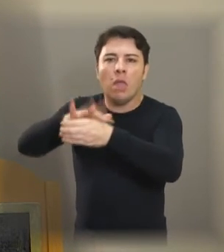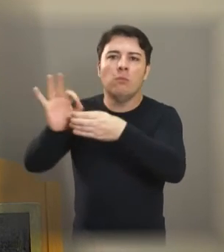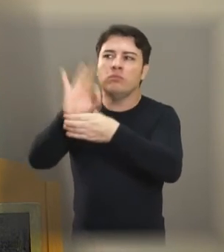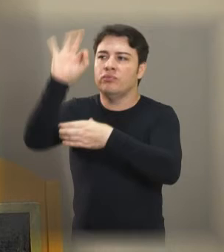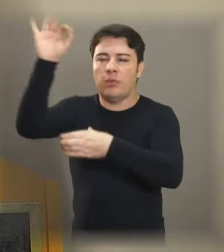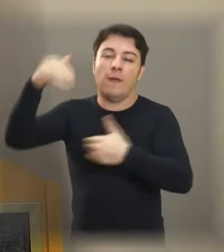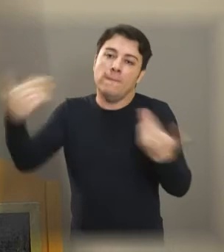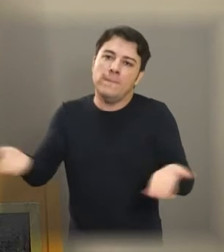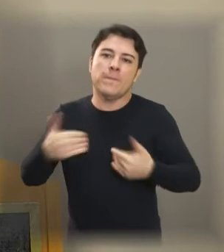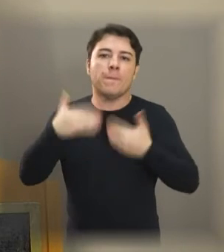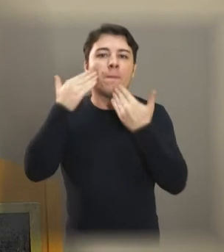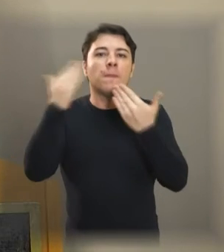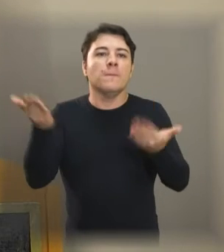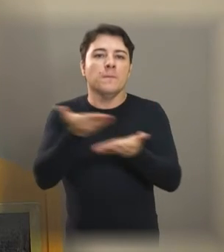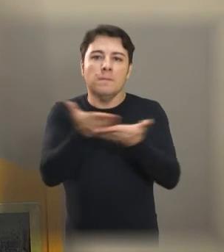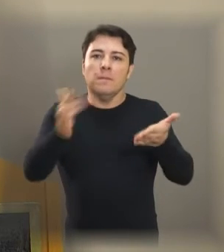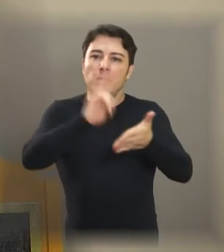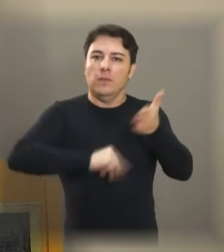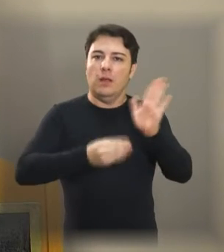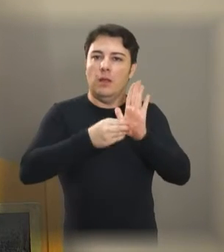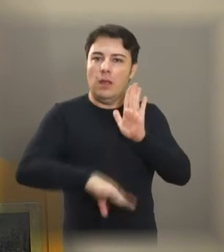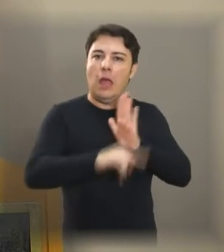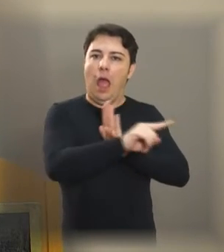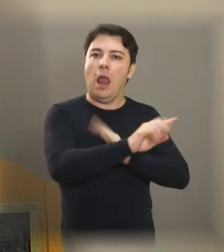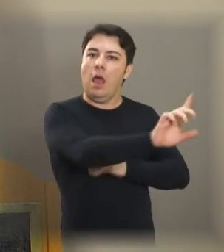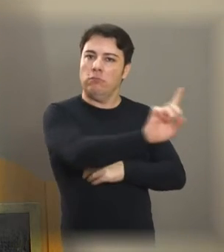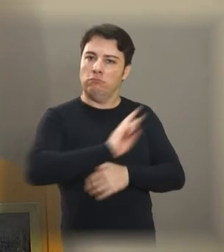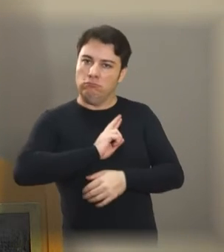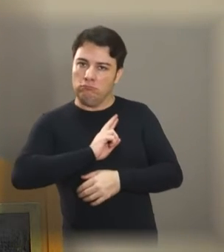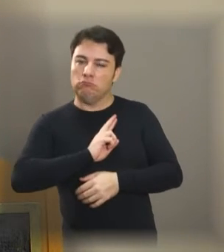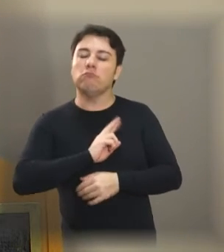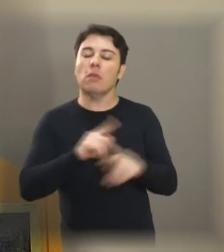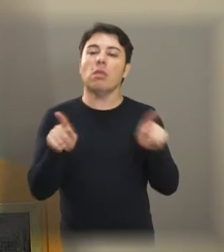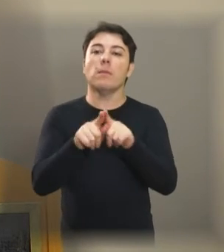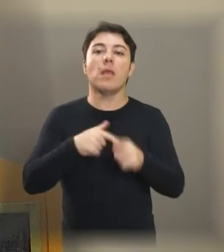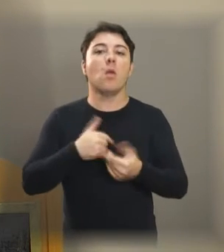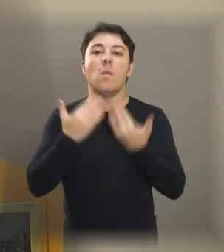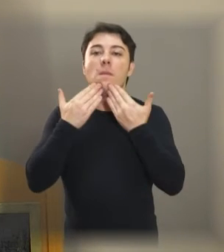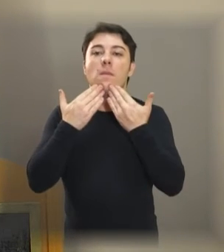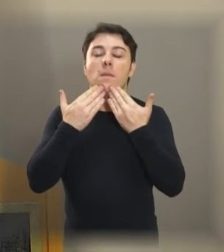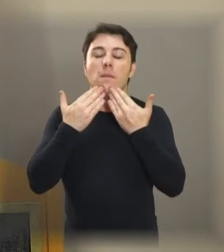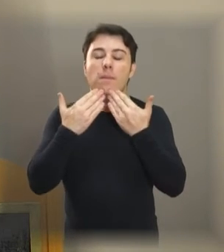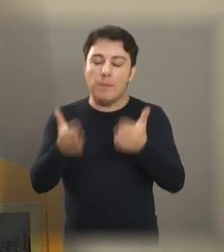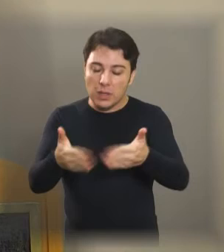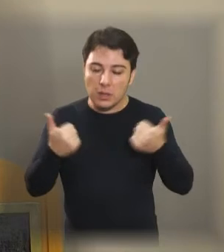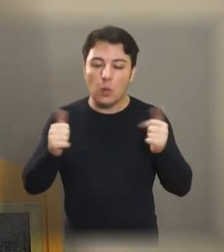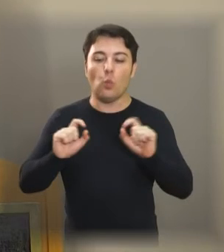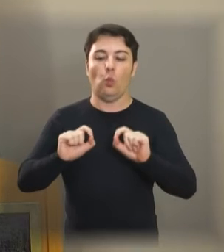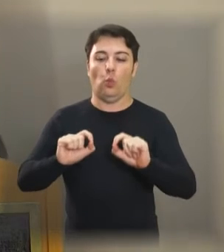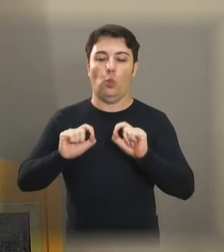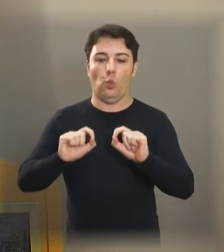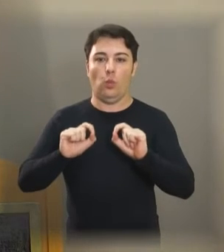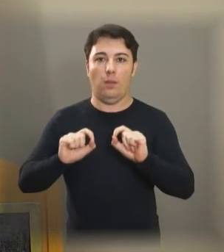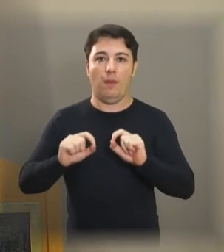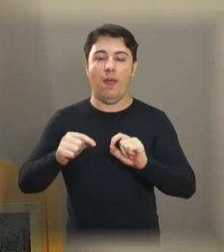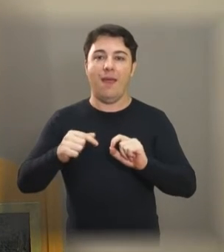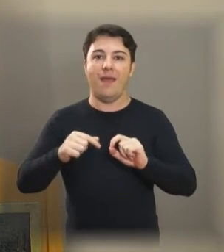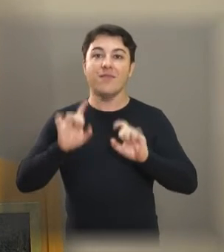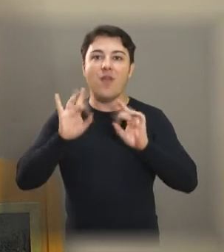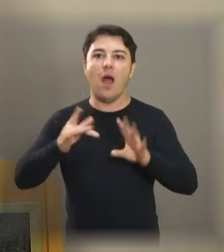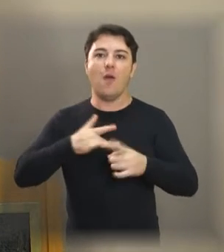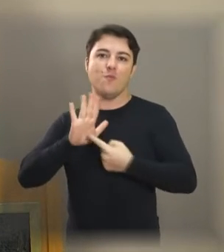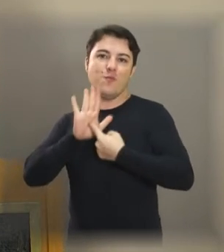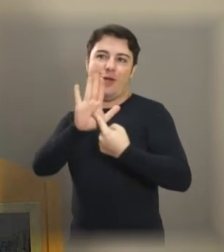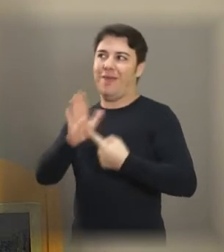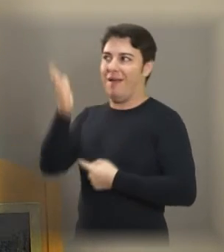Então, agradecer as indicações que eu faço, ele atende, mas pedir encarecidamente aí e deixar registrado,